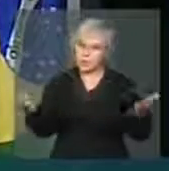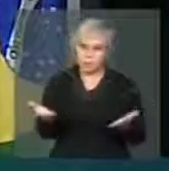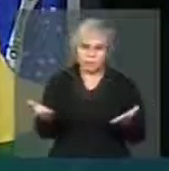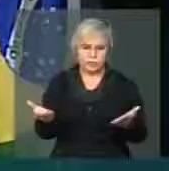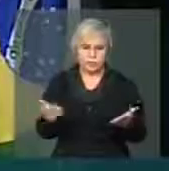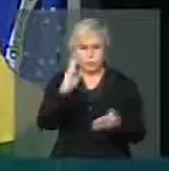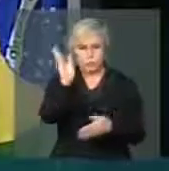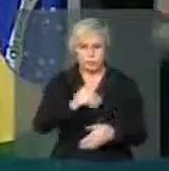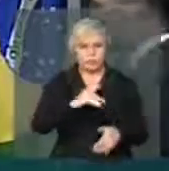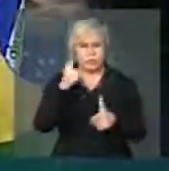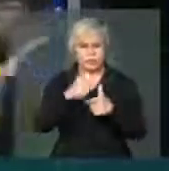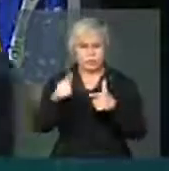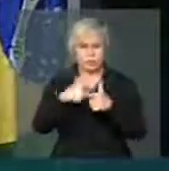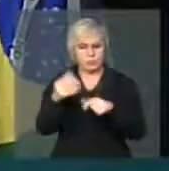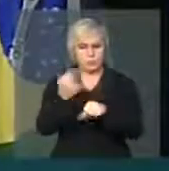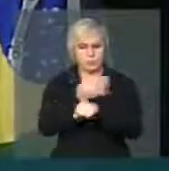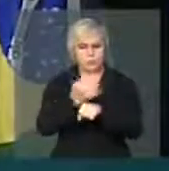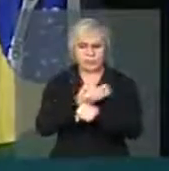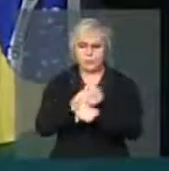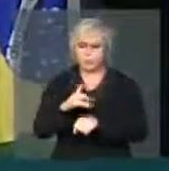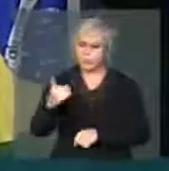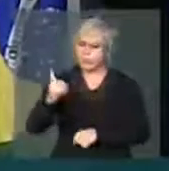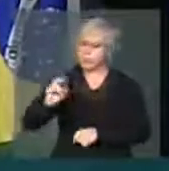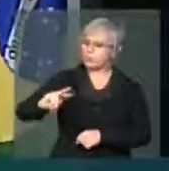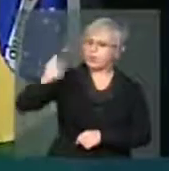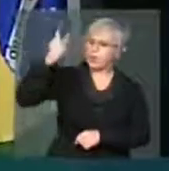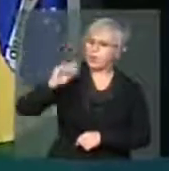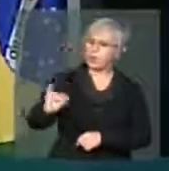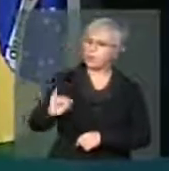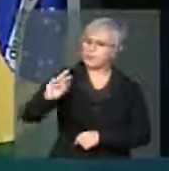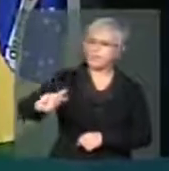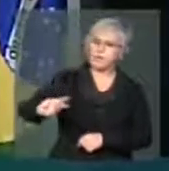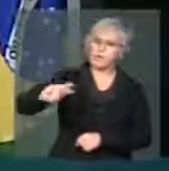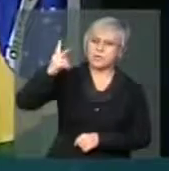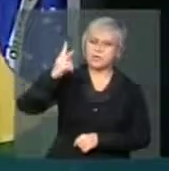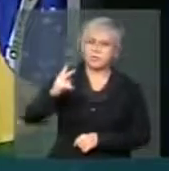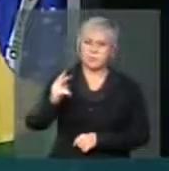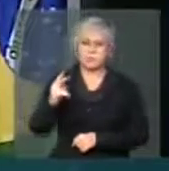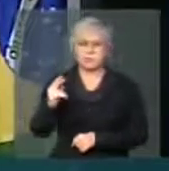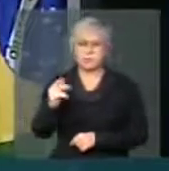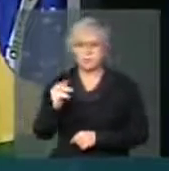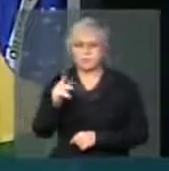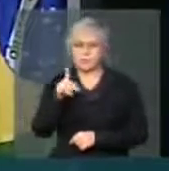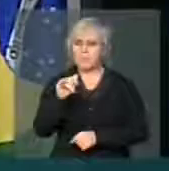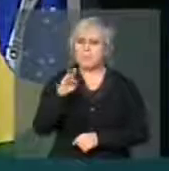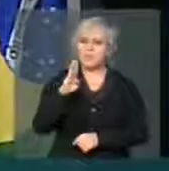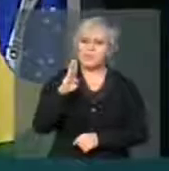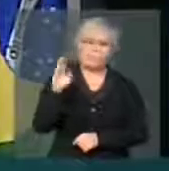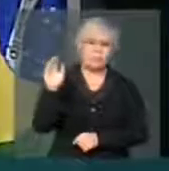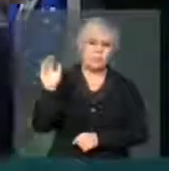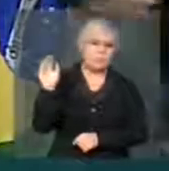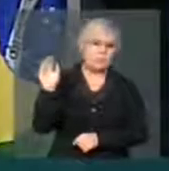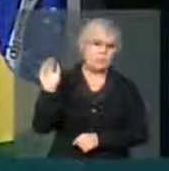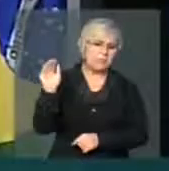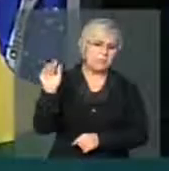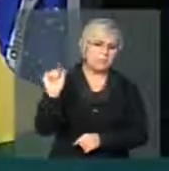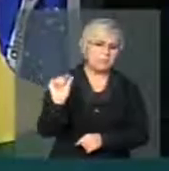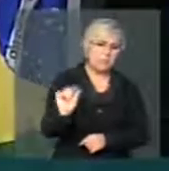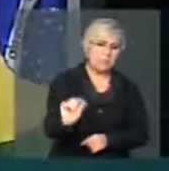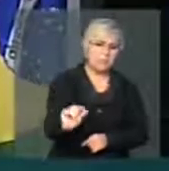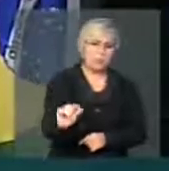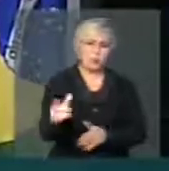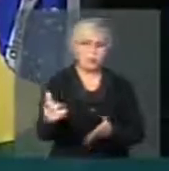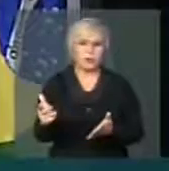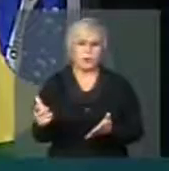Brasil vem passando Com a alta do dólar Com a alta da inflação Com a alta do desemprego Com o PIB Já projetando Uma